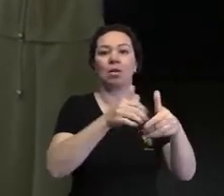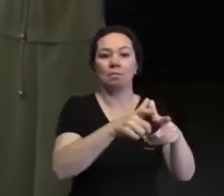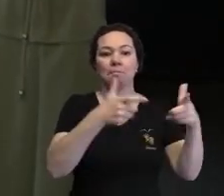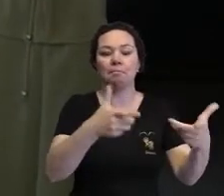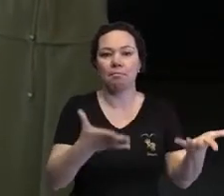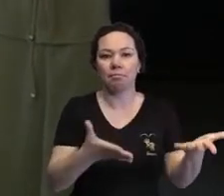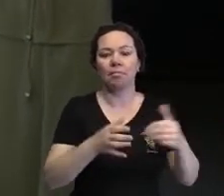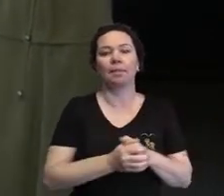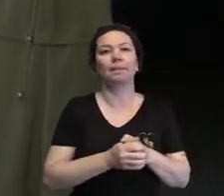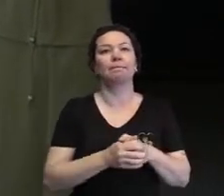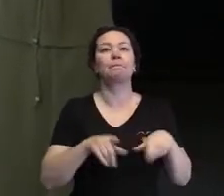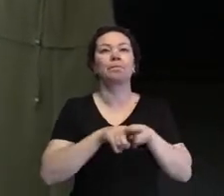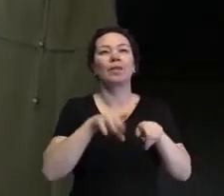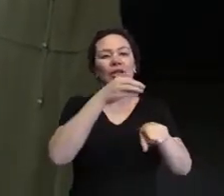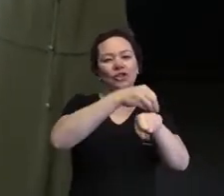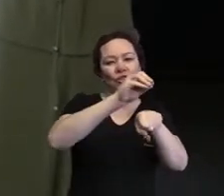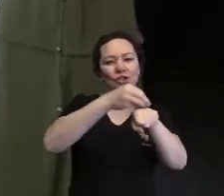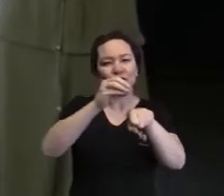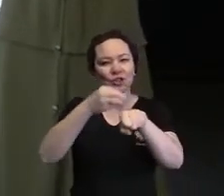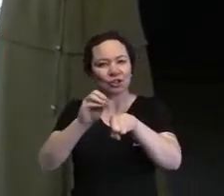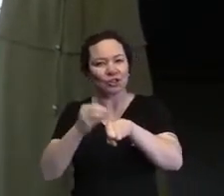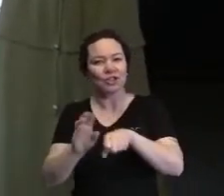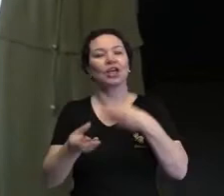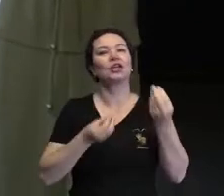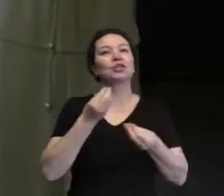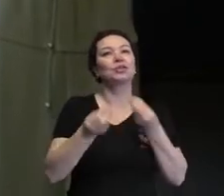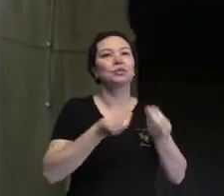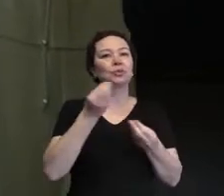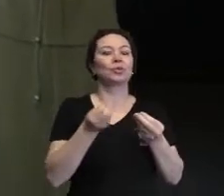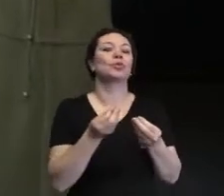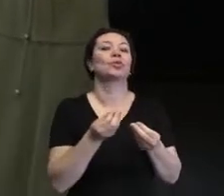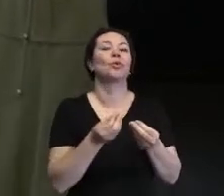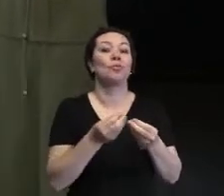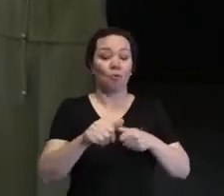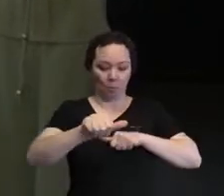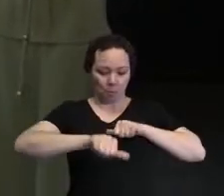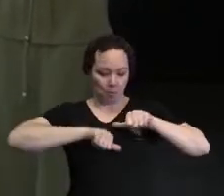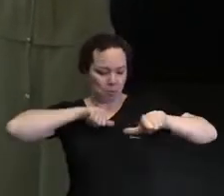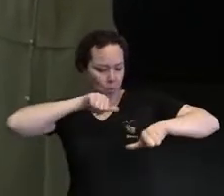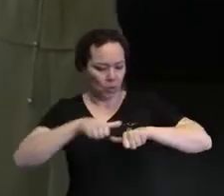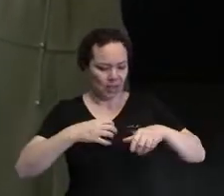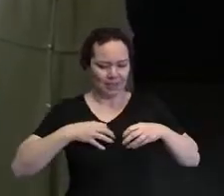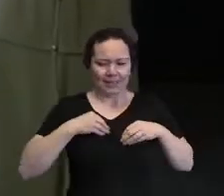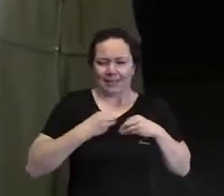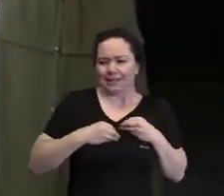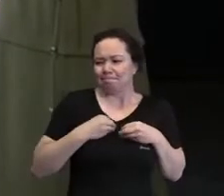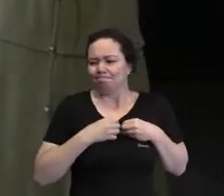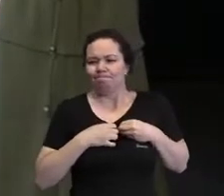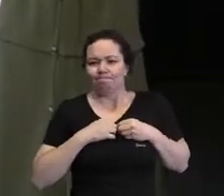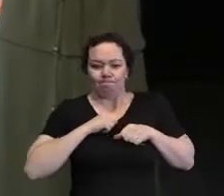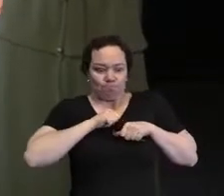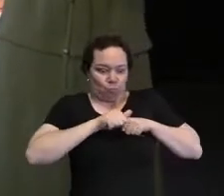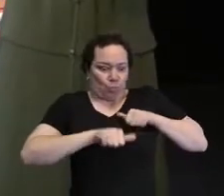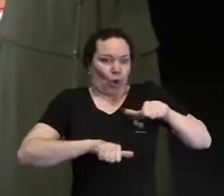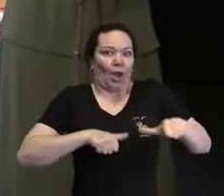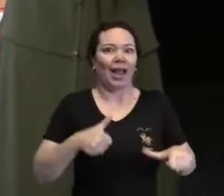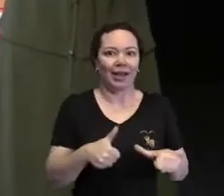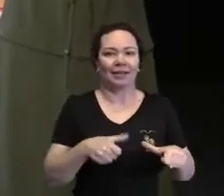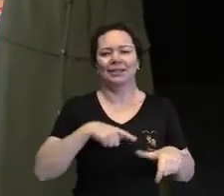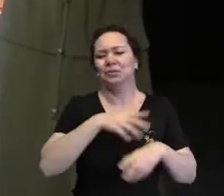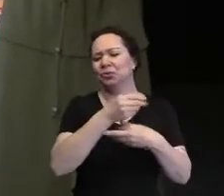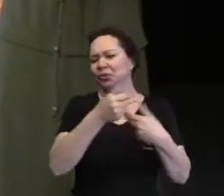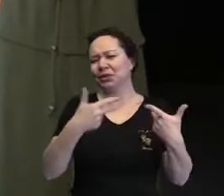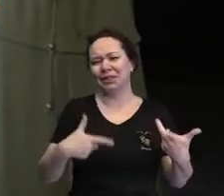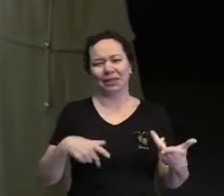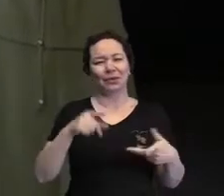isso, né? Aqui algumas dicas de como fazer a fotossíntese desses sentimentos. Tem muitas coisas, pessoal, que passam na